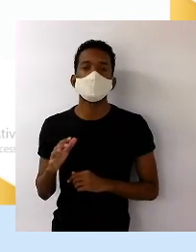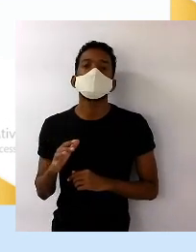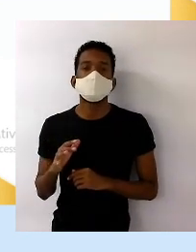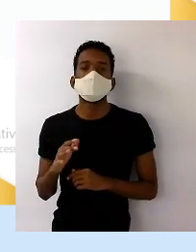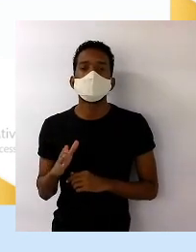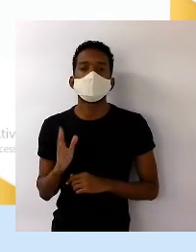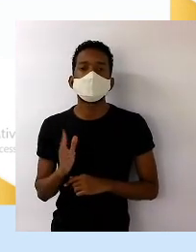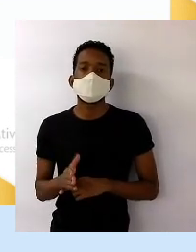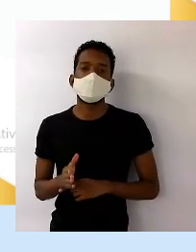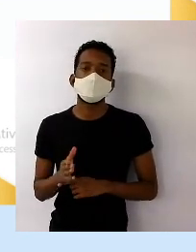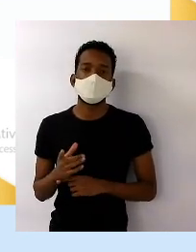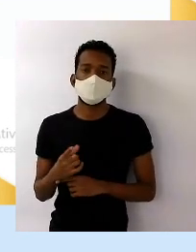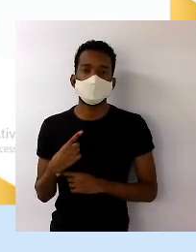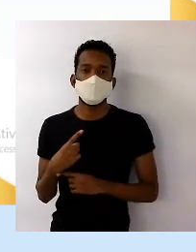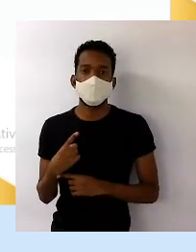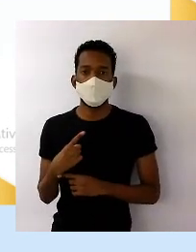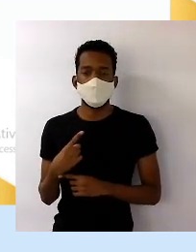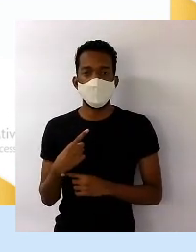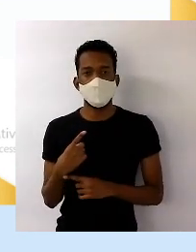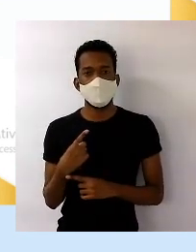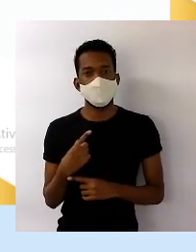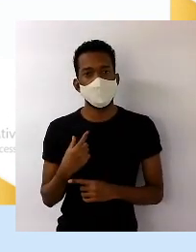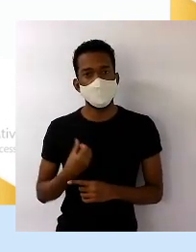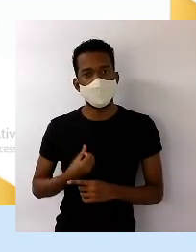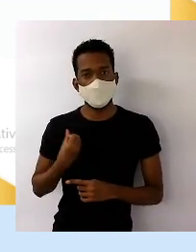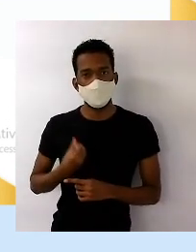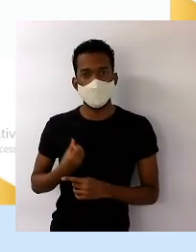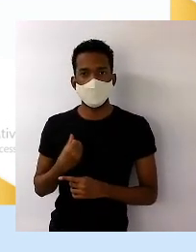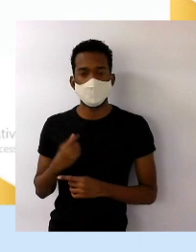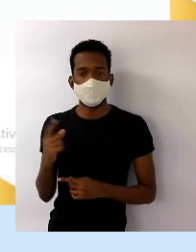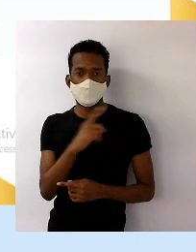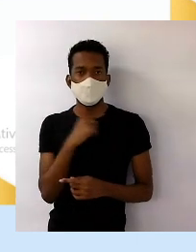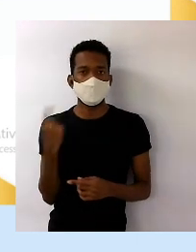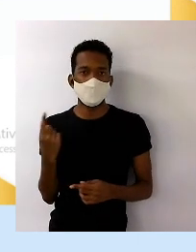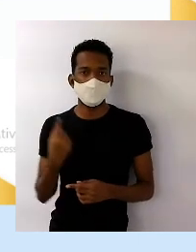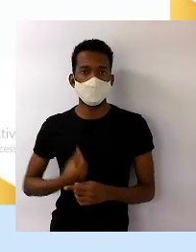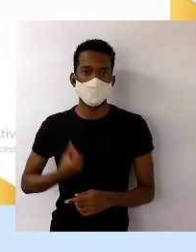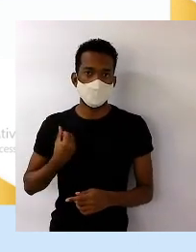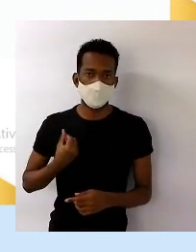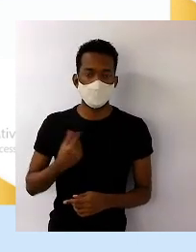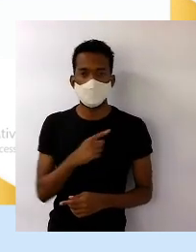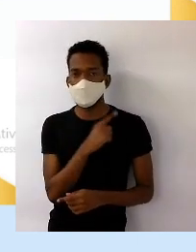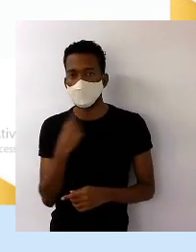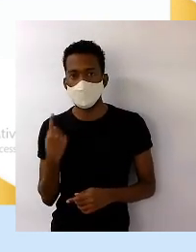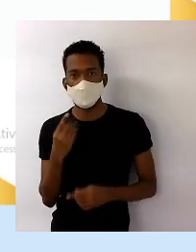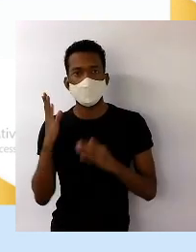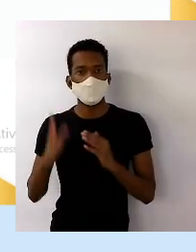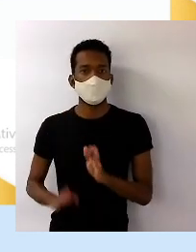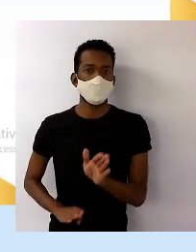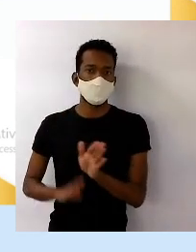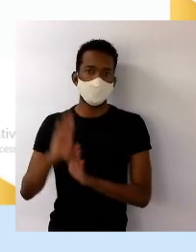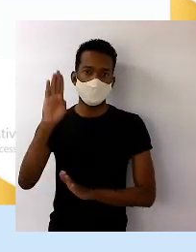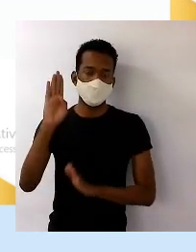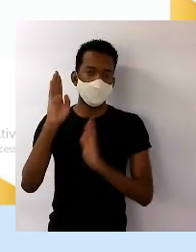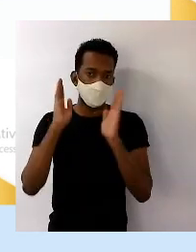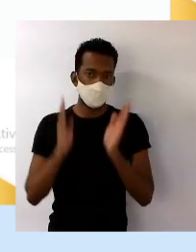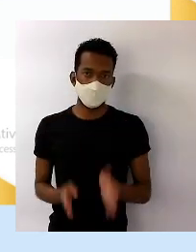onde a taxa de mortalidade e a de natalidade, elas eram elevadíssimas.